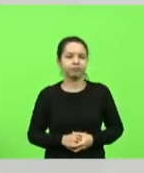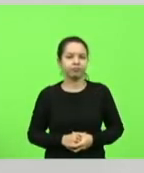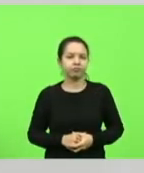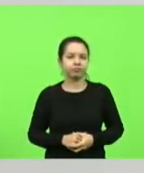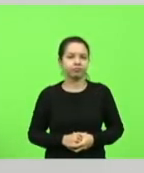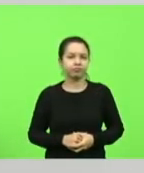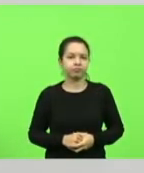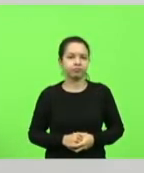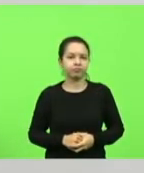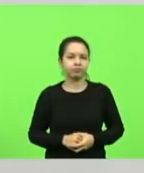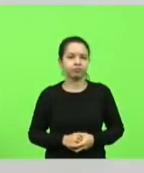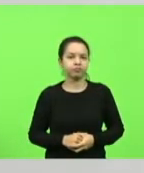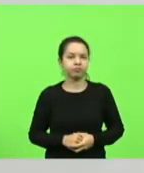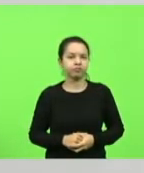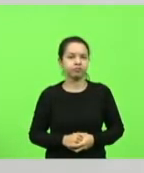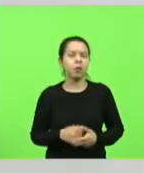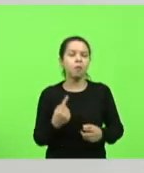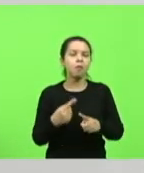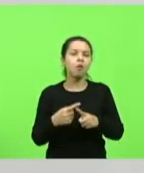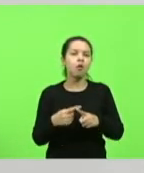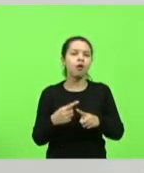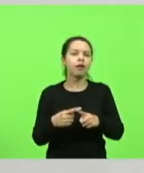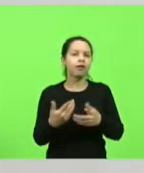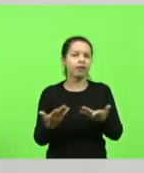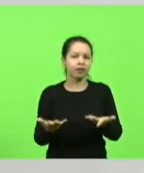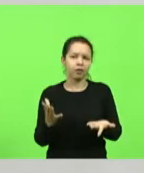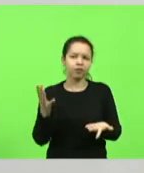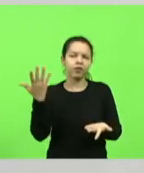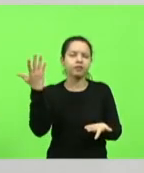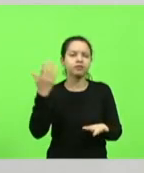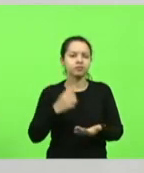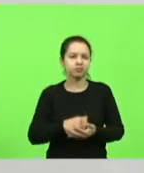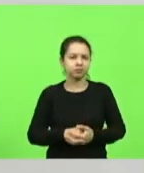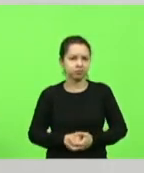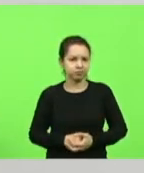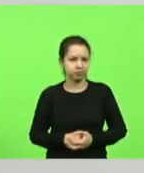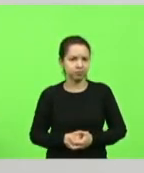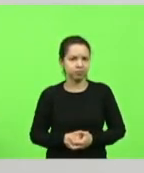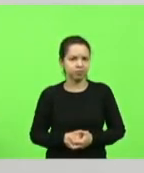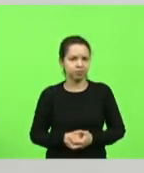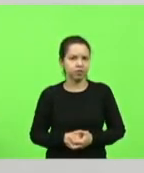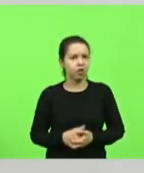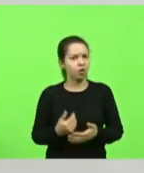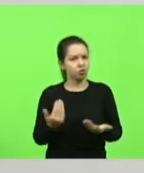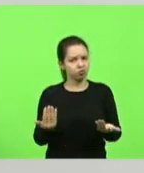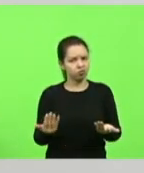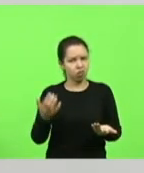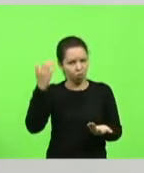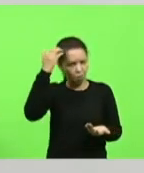a que se deve isso culpar essas pessoas não